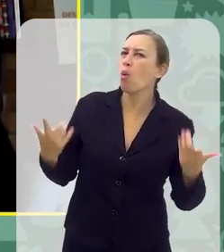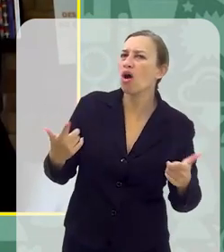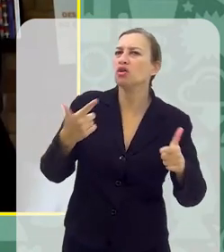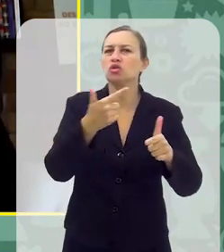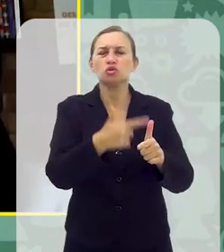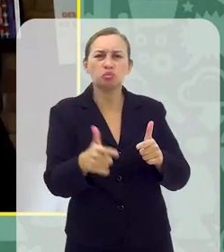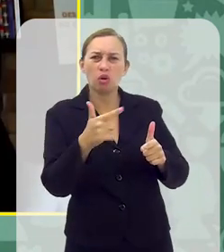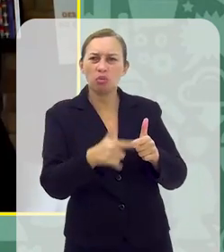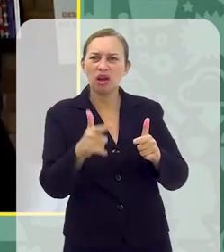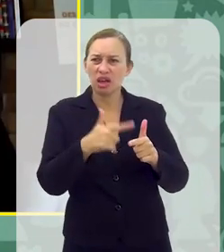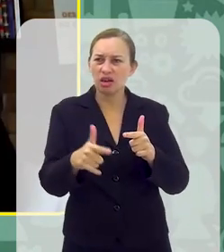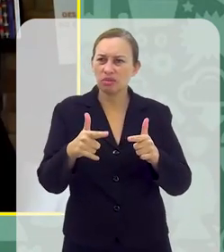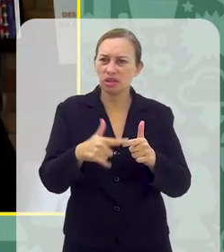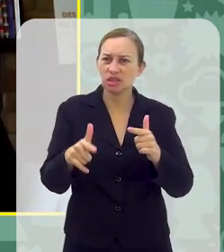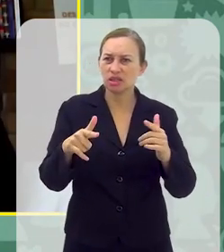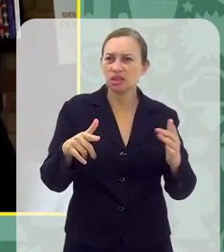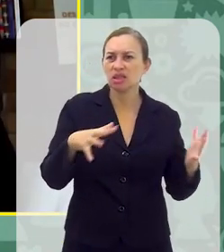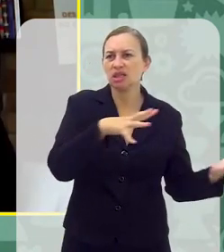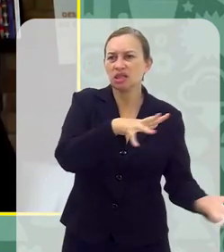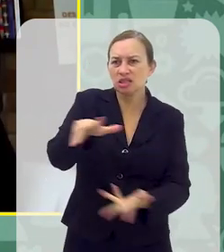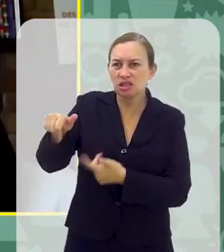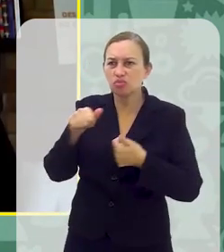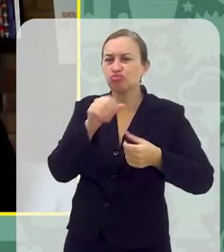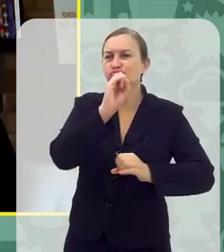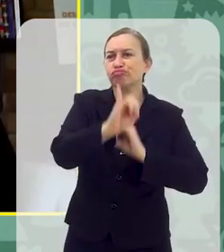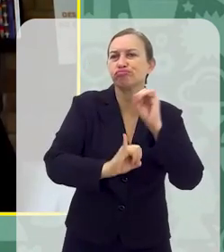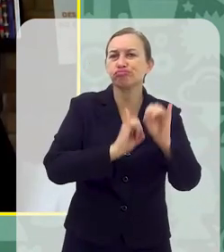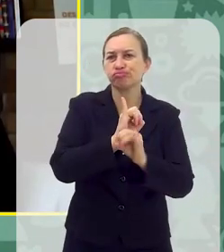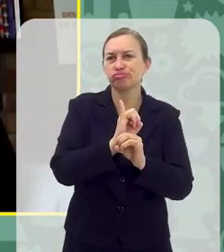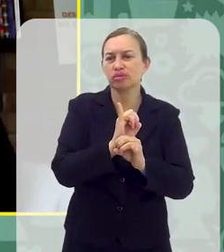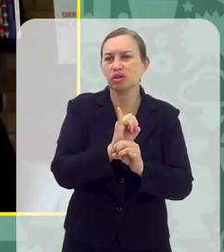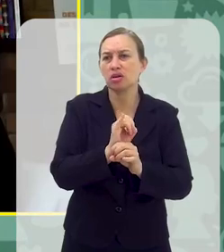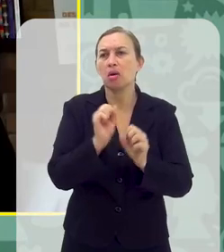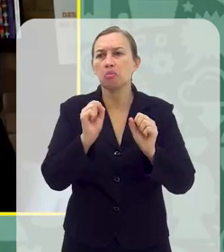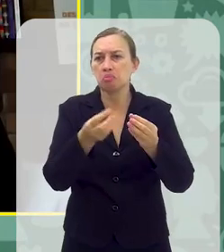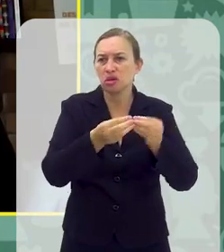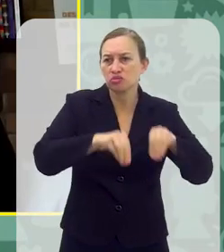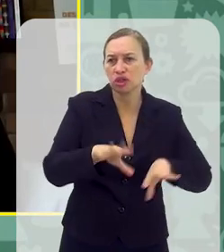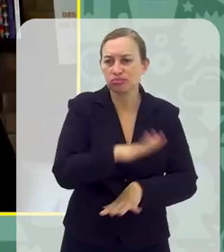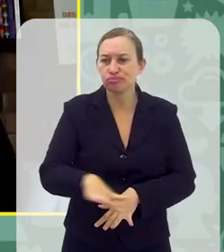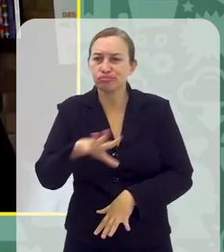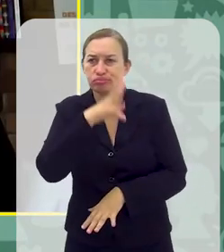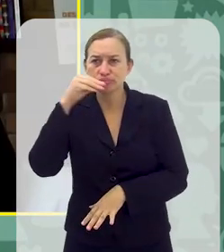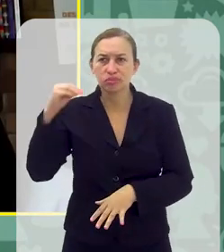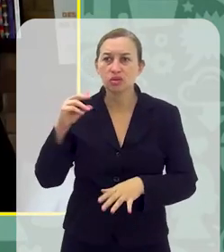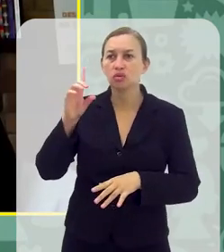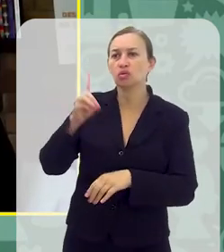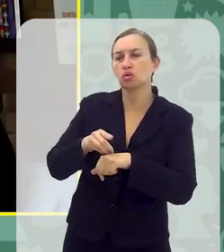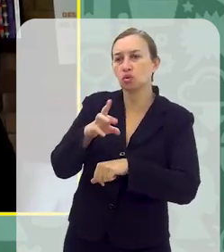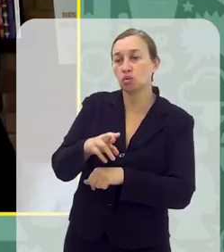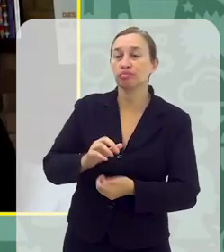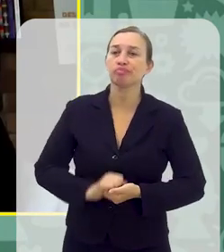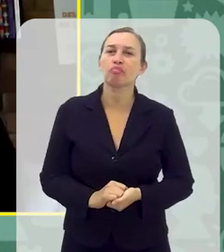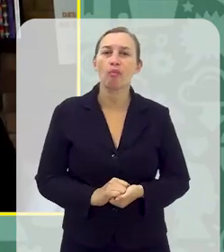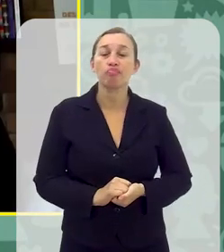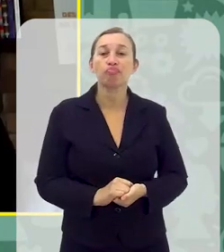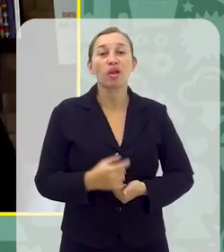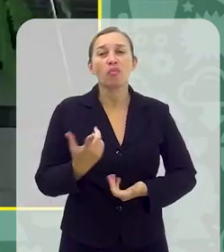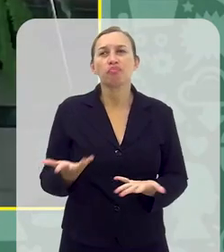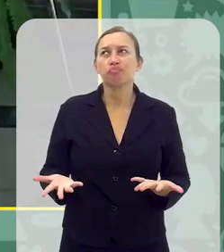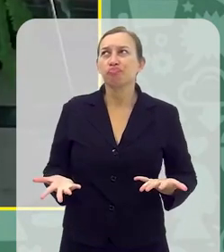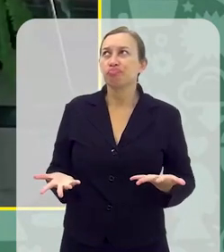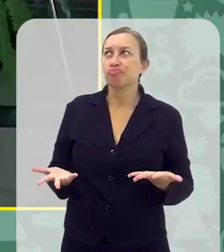problemas, assim, esse uso excessivo das telas e da internet, ele pode causar a crianças e adolescentes, doutor? Olha,